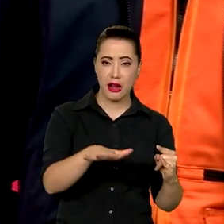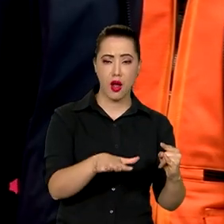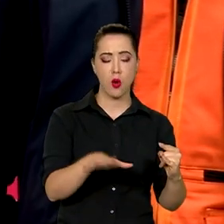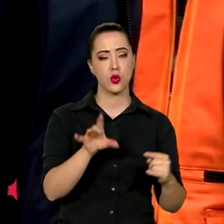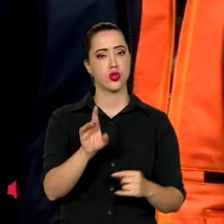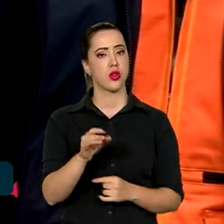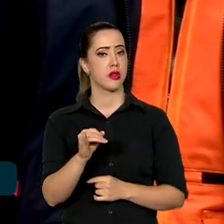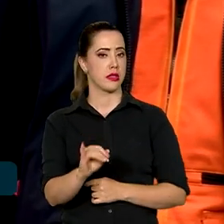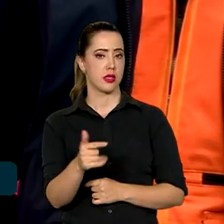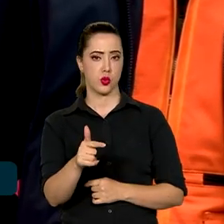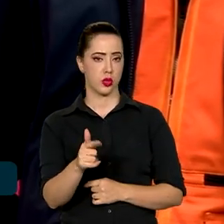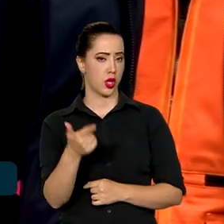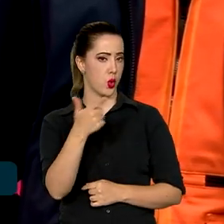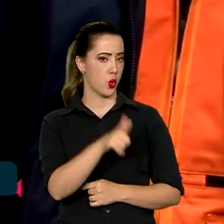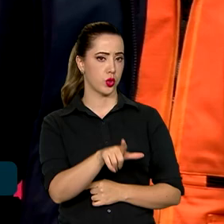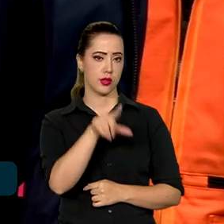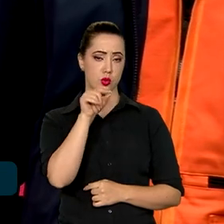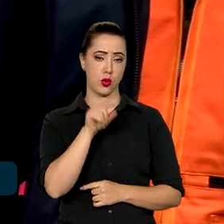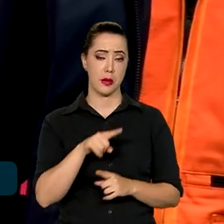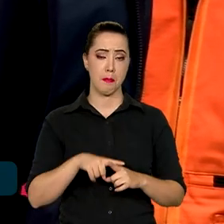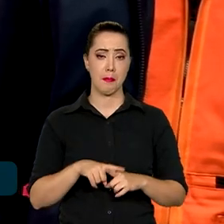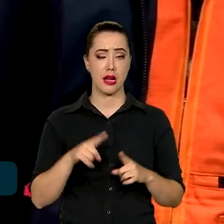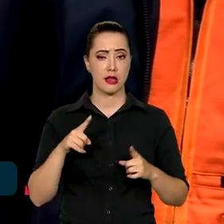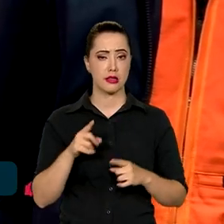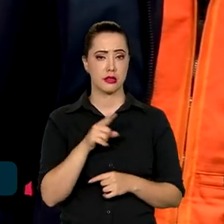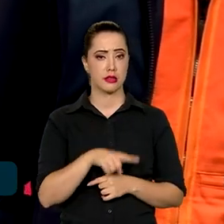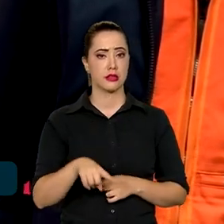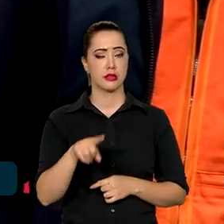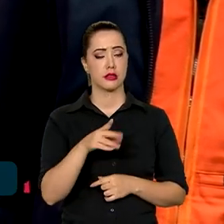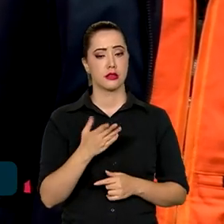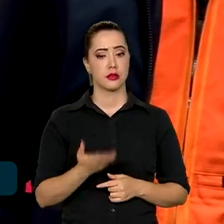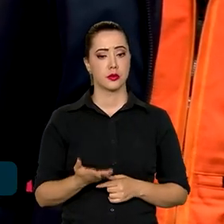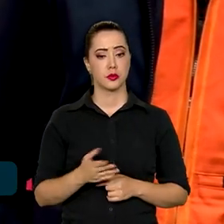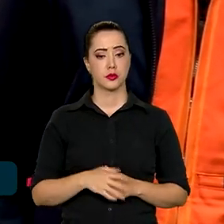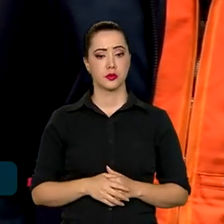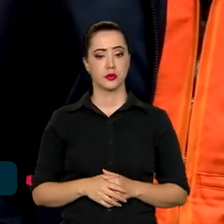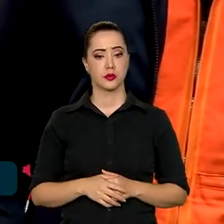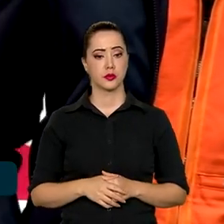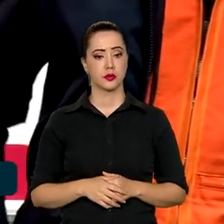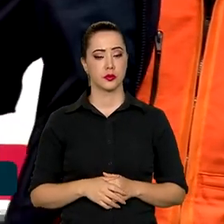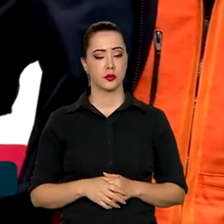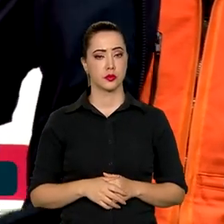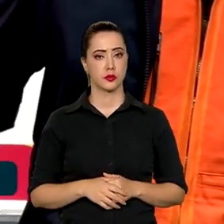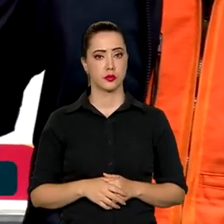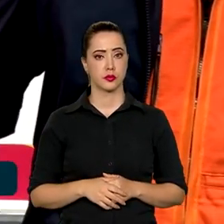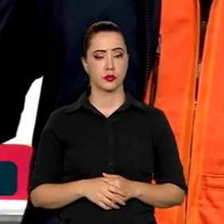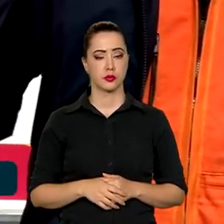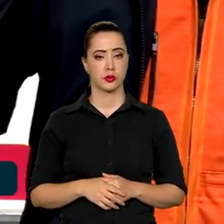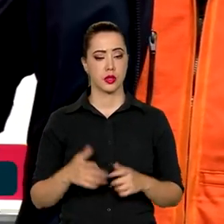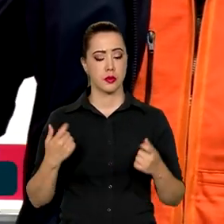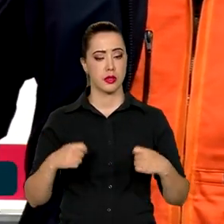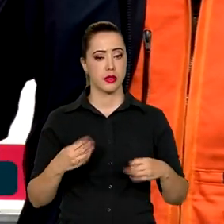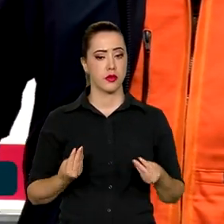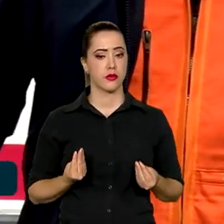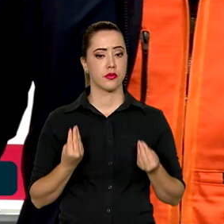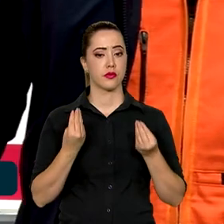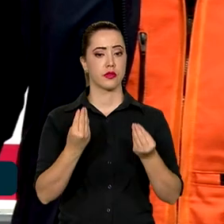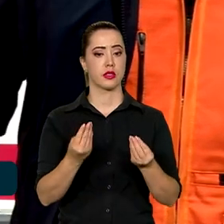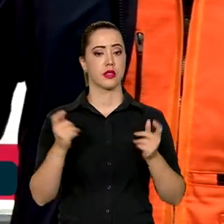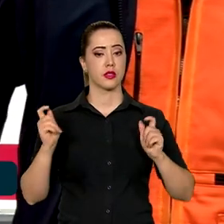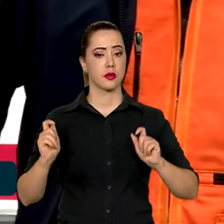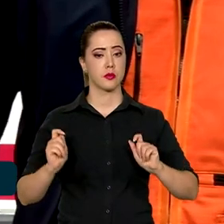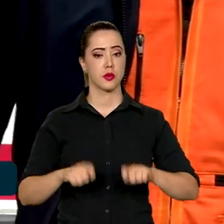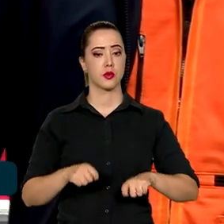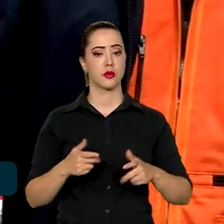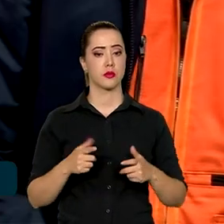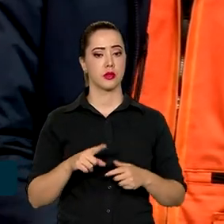tivesse outra alternativa, mas de serem disponibilizadas as condições